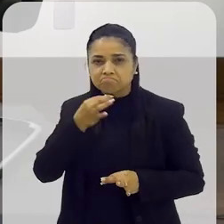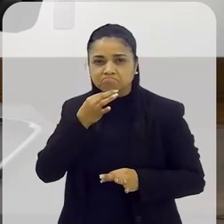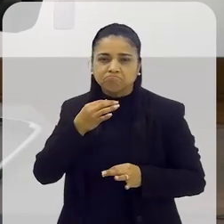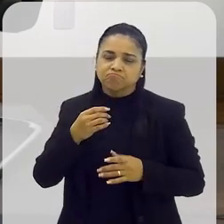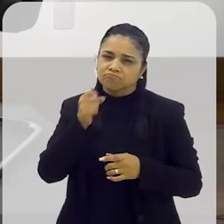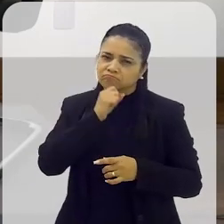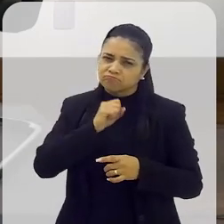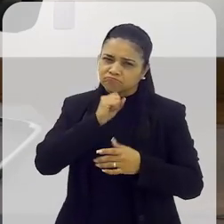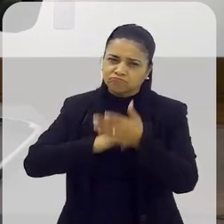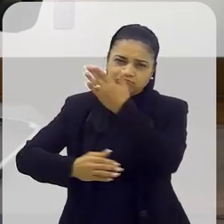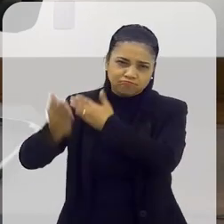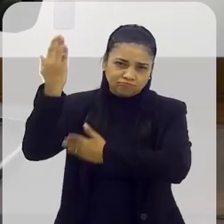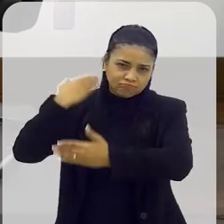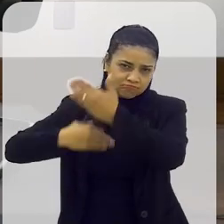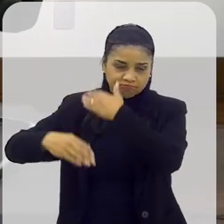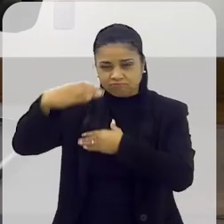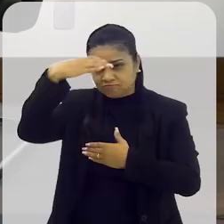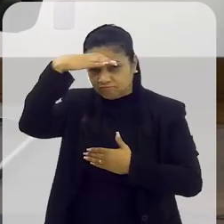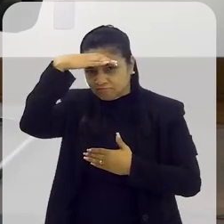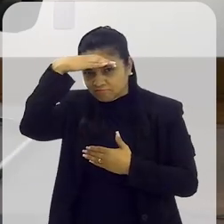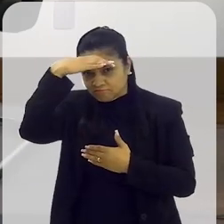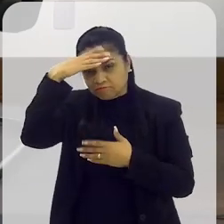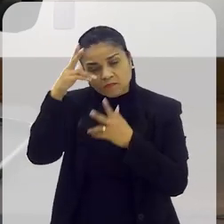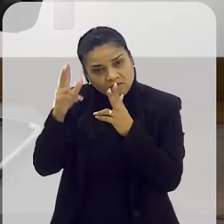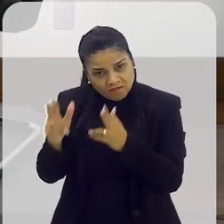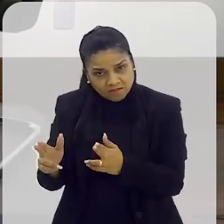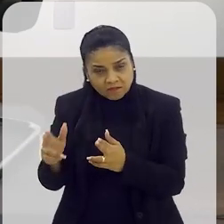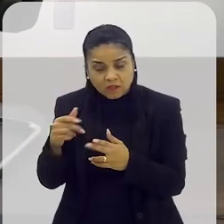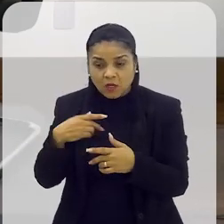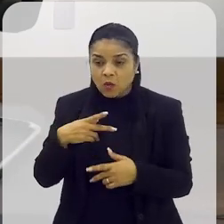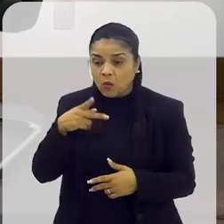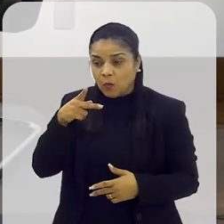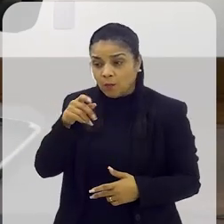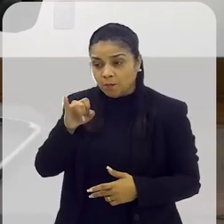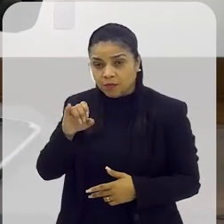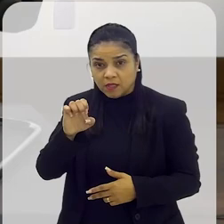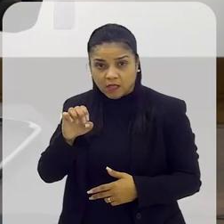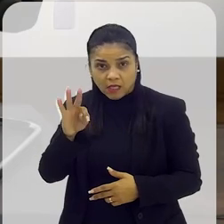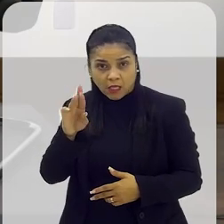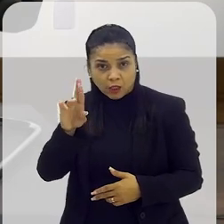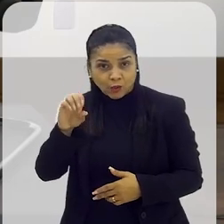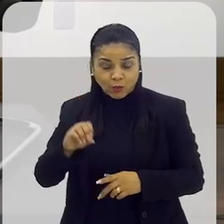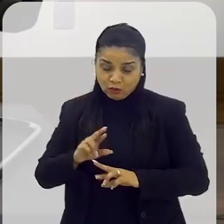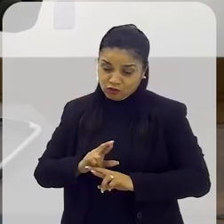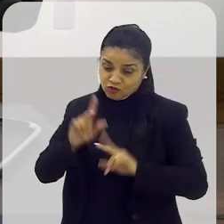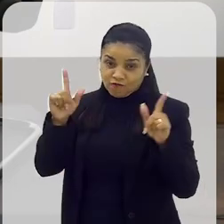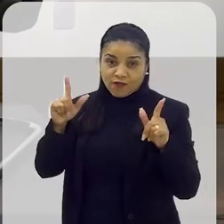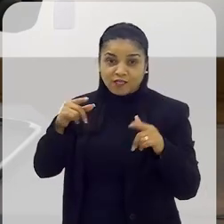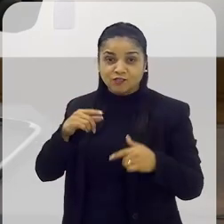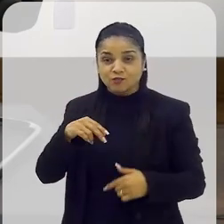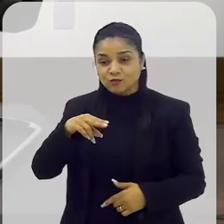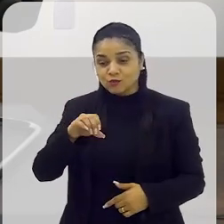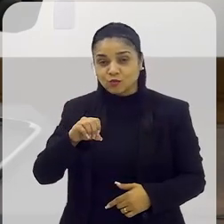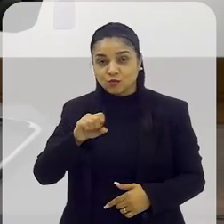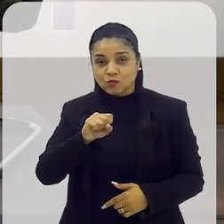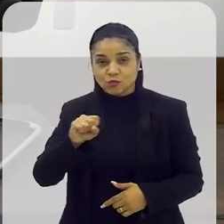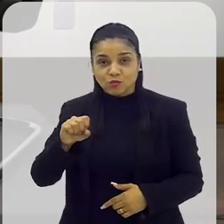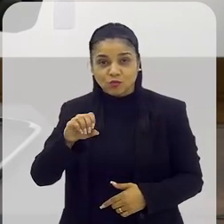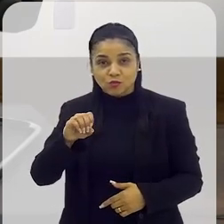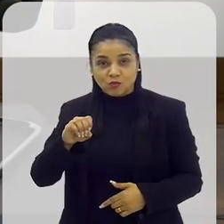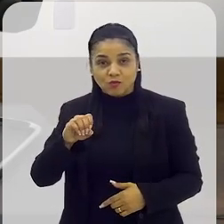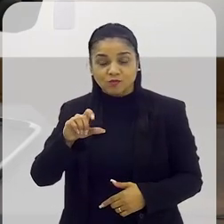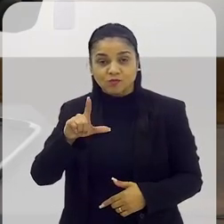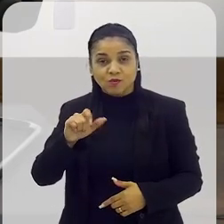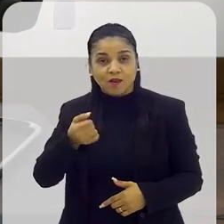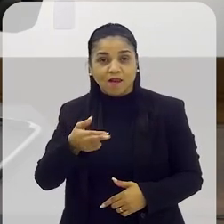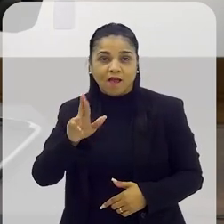Xavier. Sim. E o Pietro, ele não era o Pietro, ele não era o Pietro do nosso lar, sabe, o André